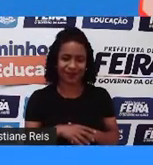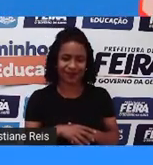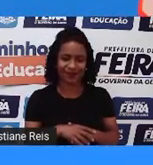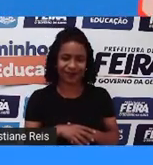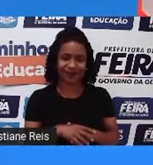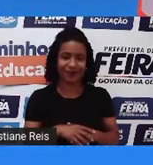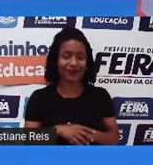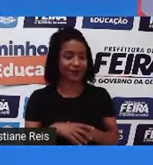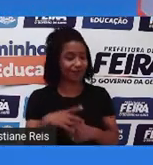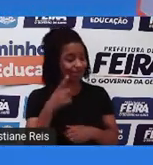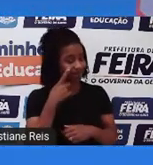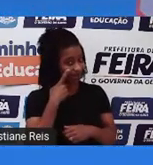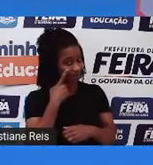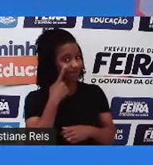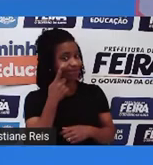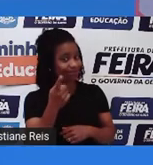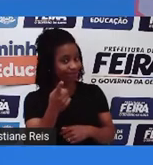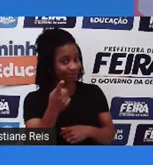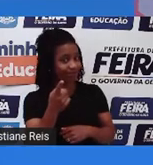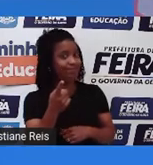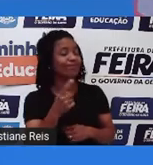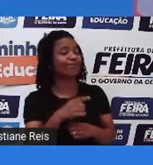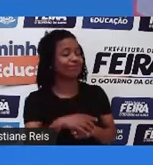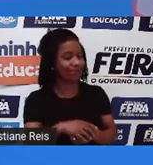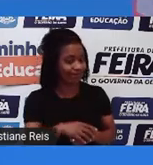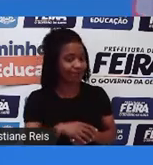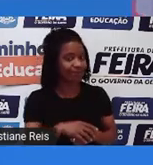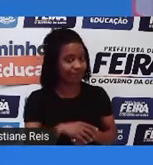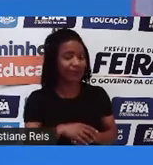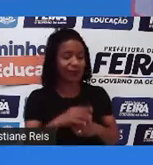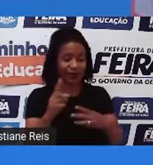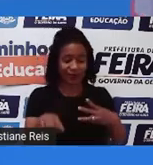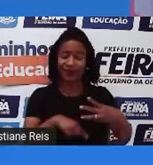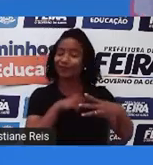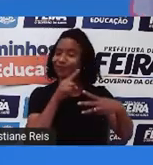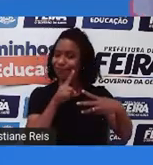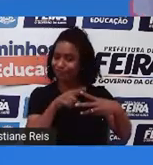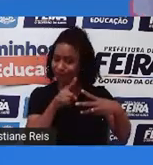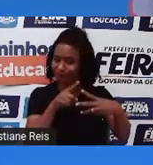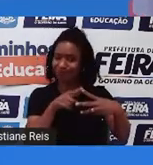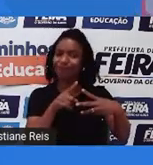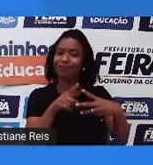correta. Olha, então, na verdade, a opção correta